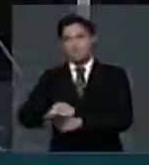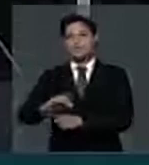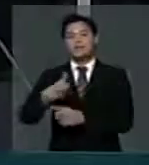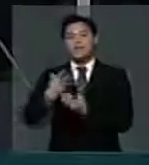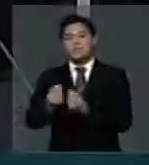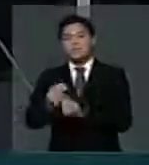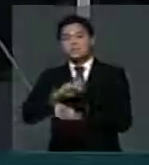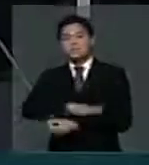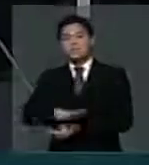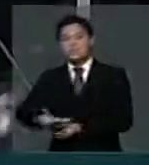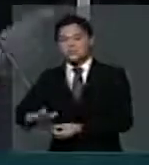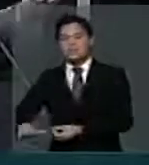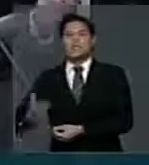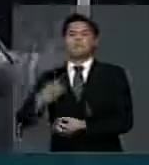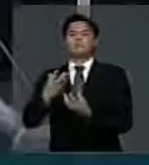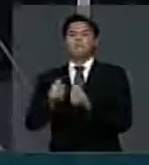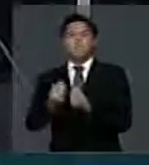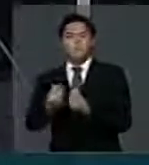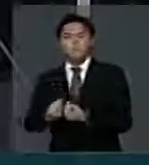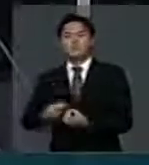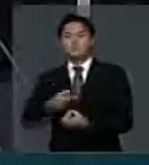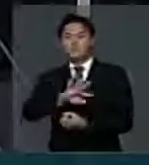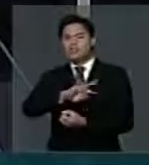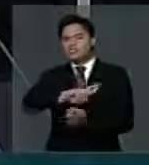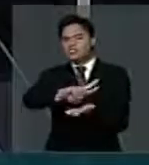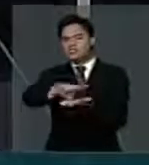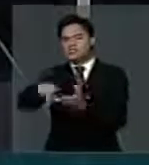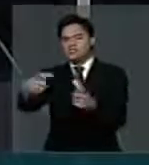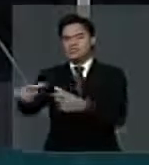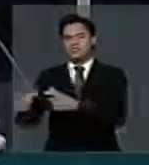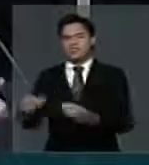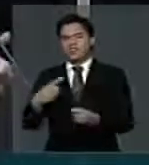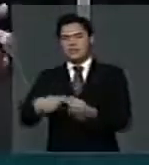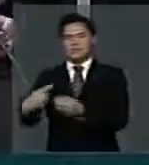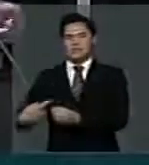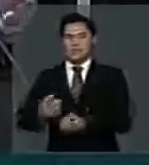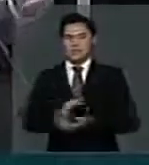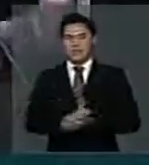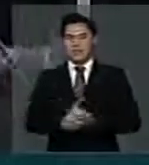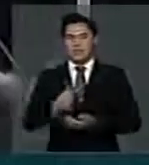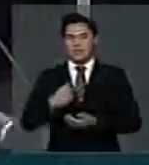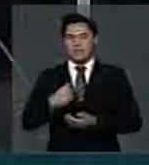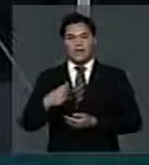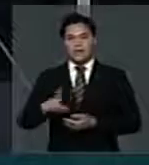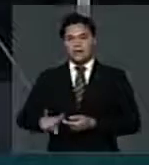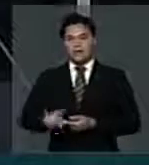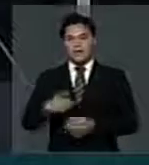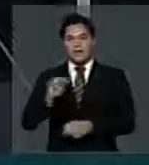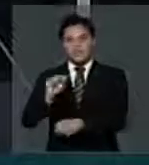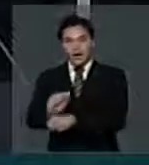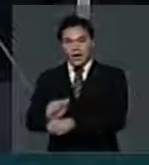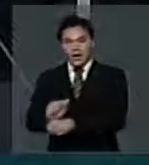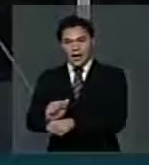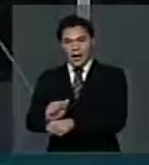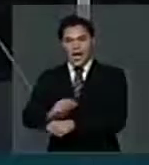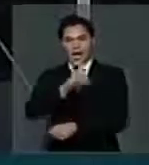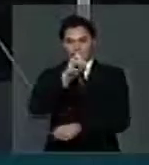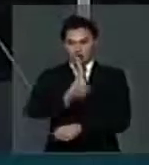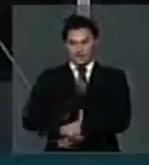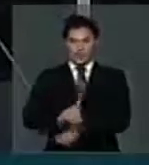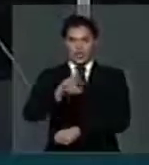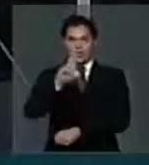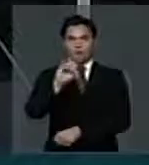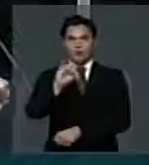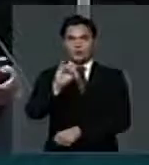cidades do meu querido Vale do Paraíba. Para que não encerrasse as suas atividades, a diretora Rosemary